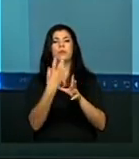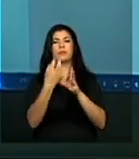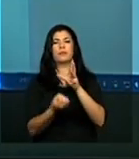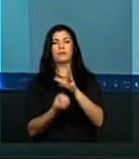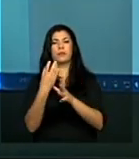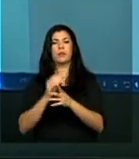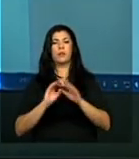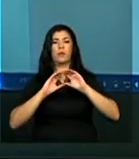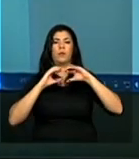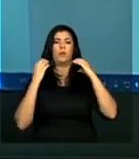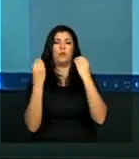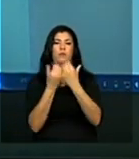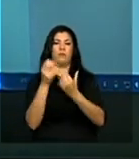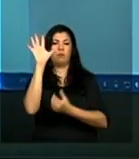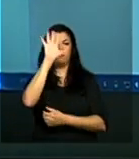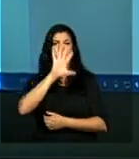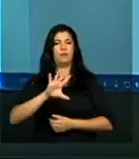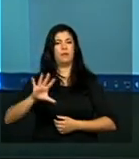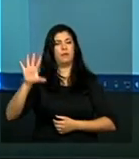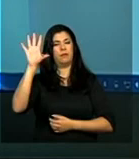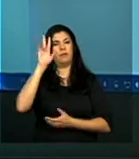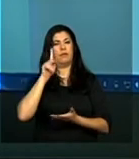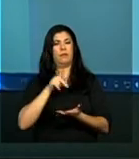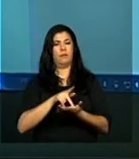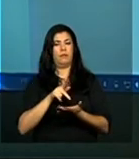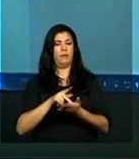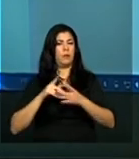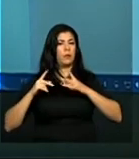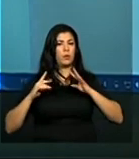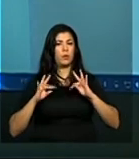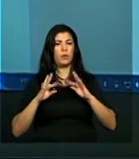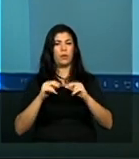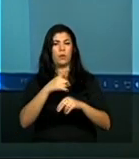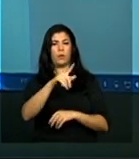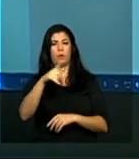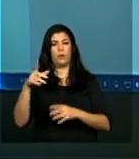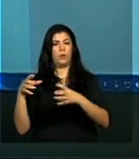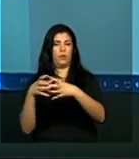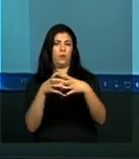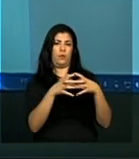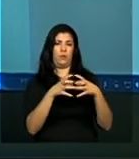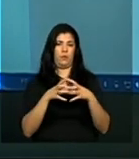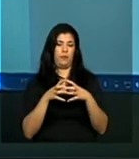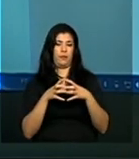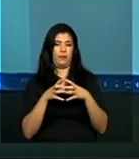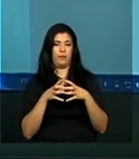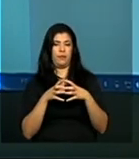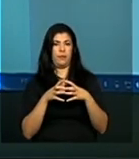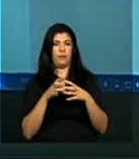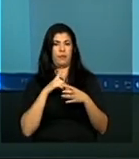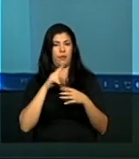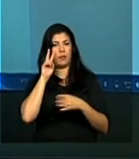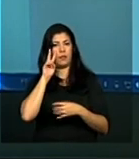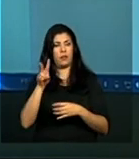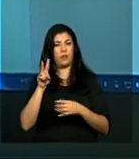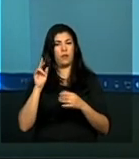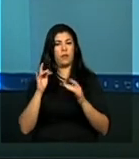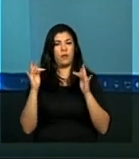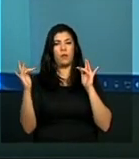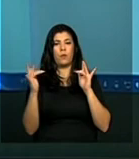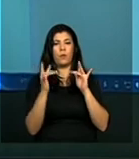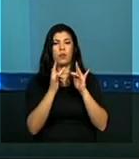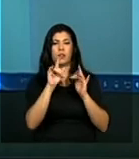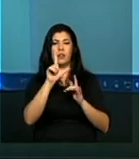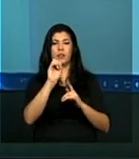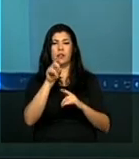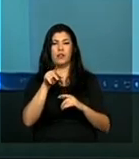Nacional da Verdade e de todas as outras comissões. Então, aí você tem um link direto com todas